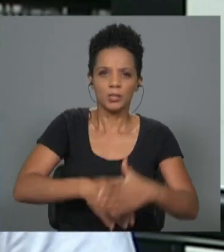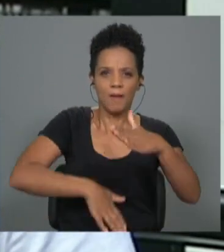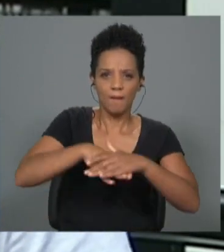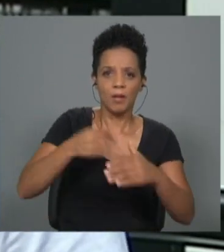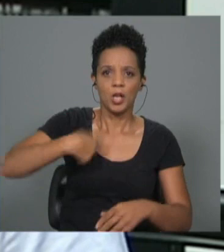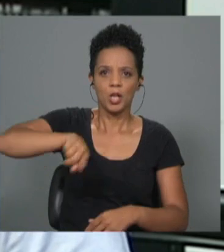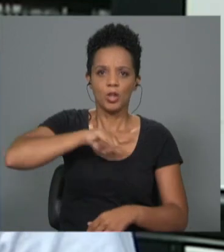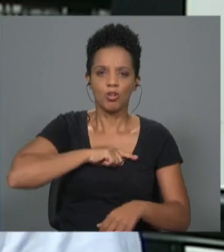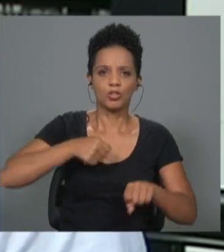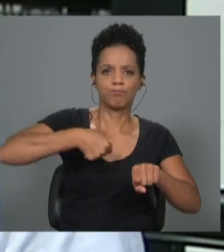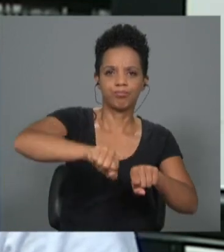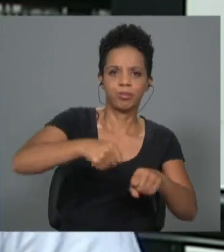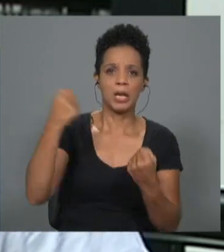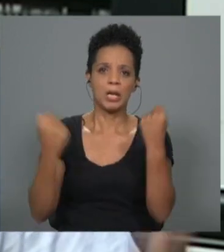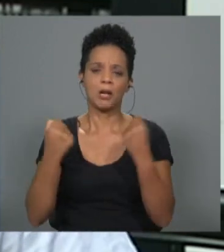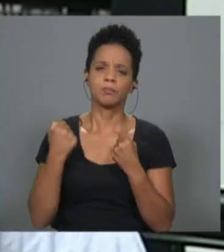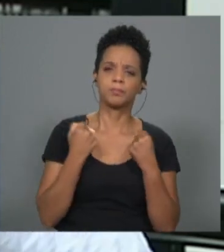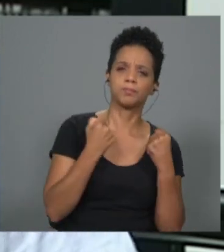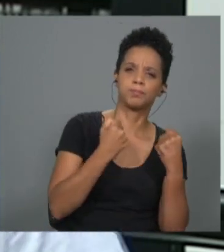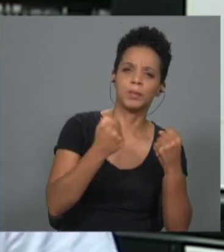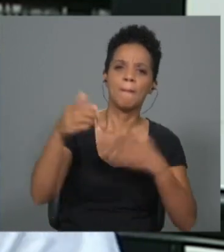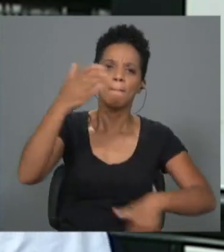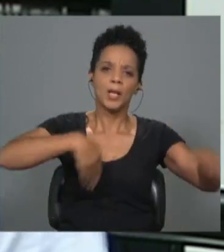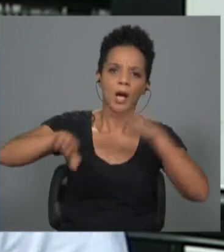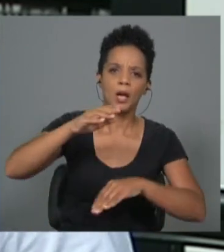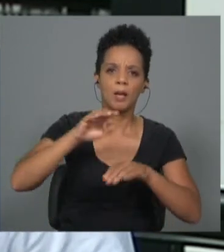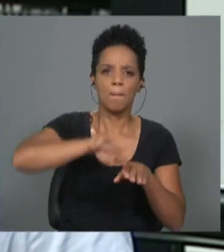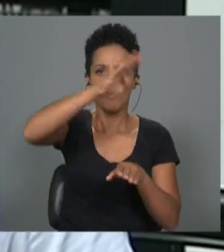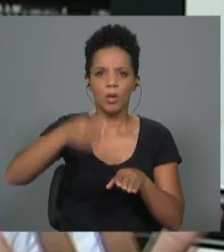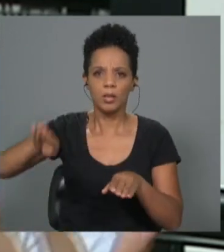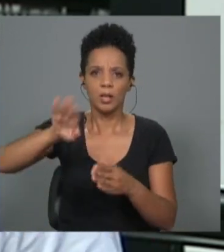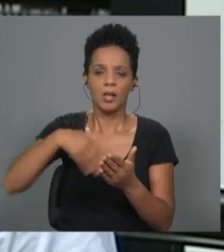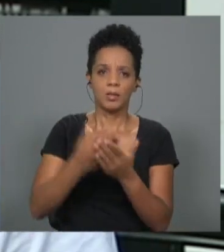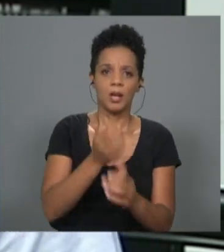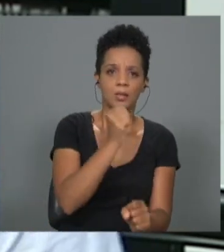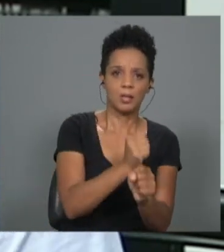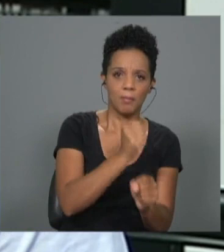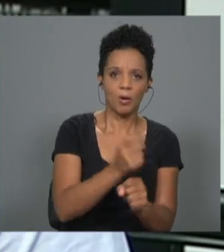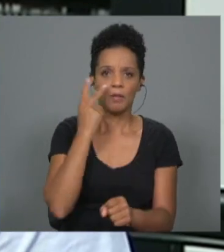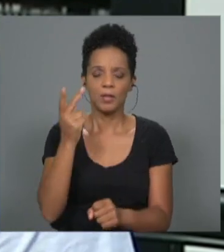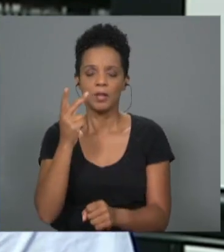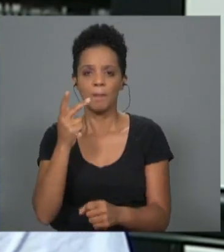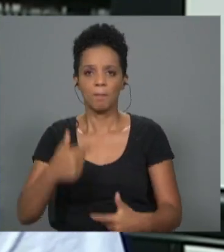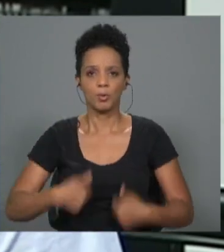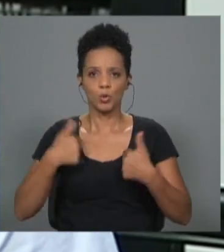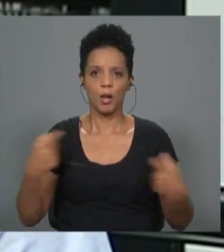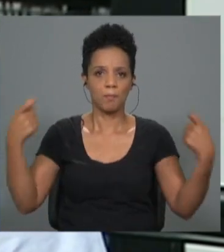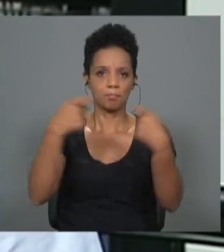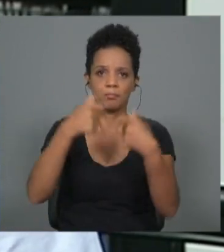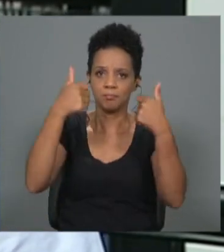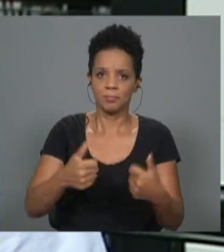seu escudo, pede no carro, ou para as montanhas, e você pode combinar a vida e a sua equipe de muito muito, muito bom.